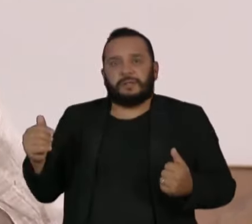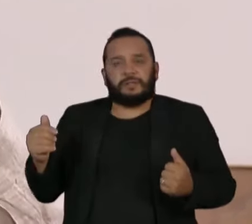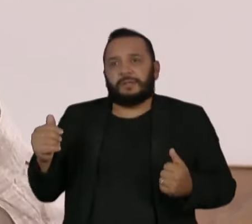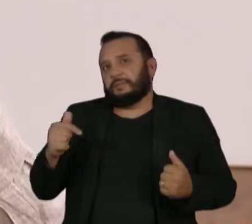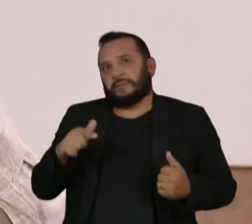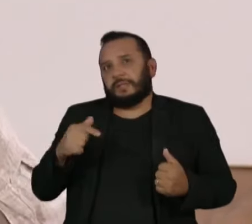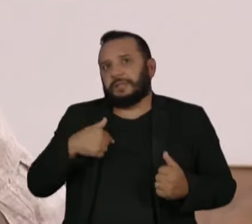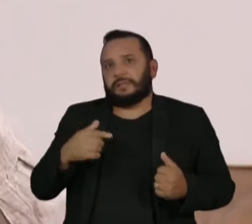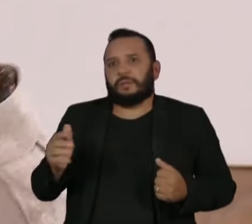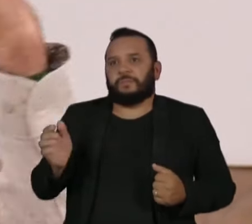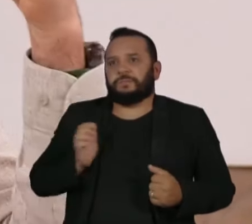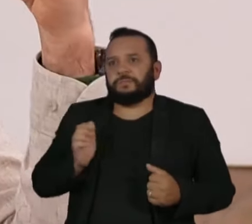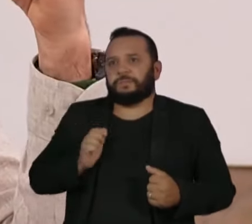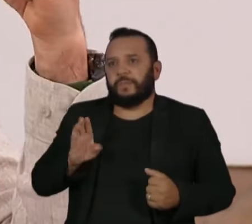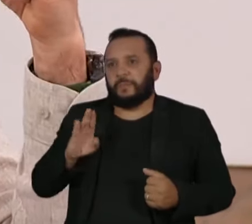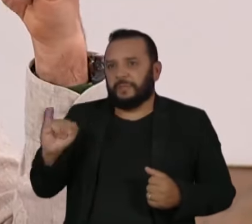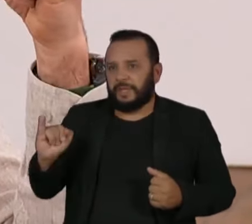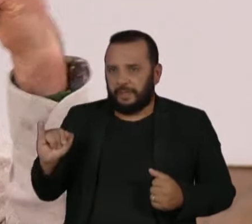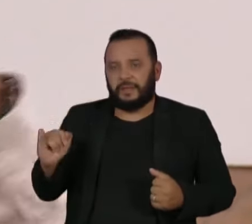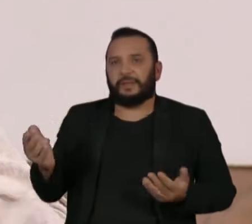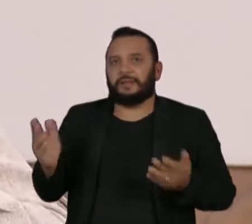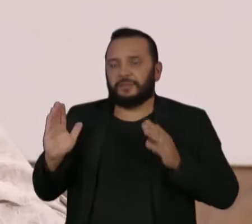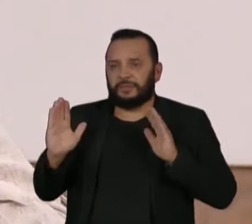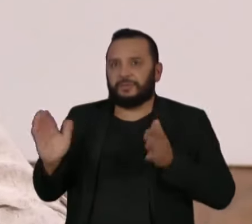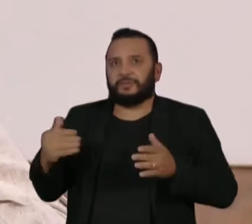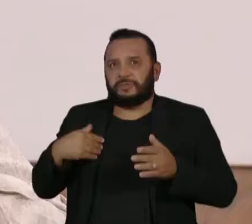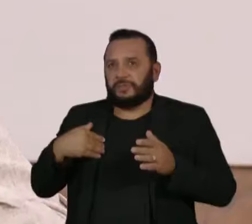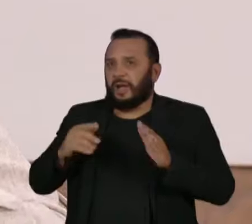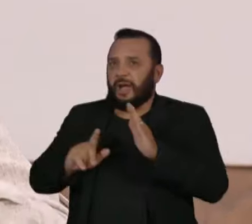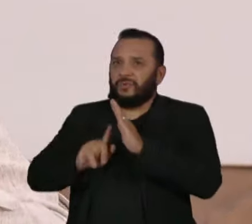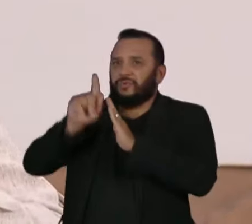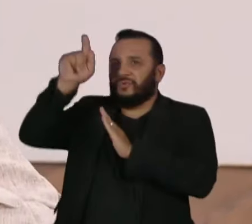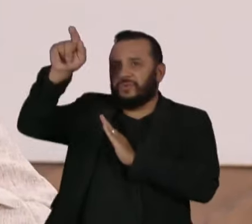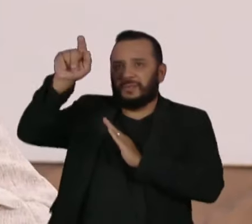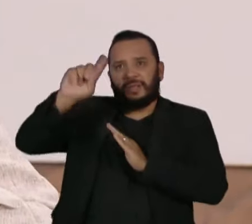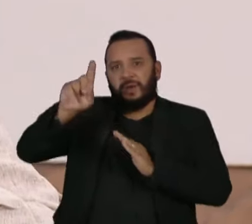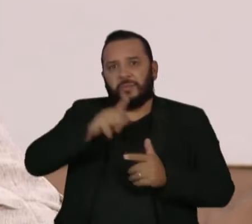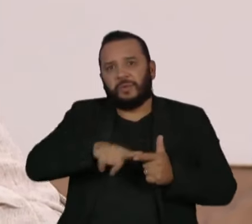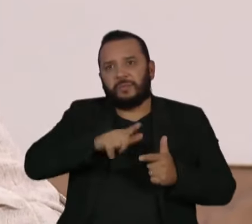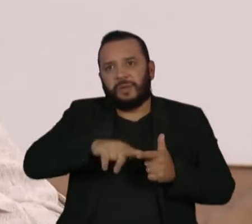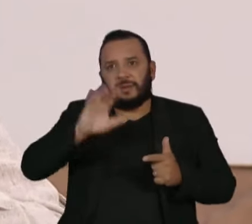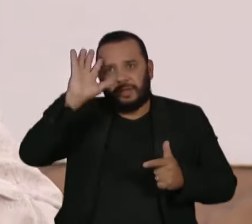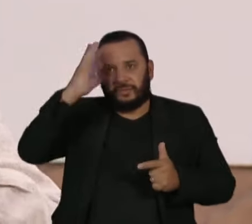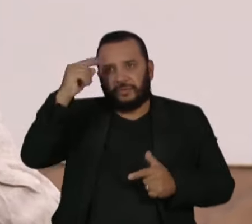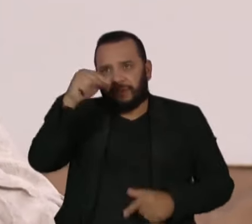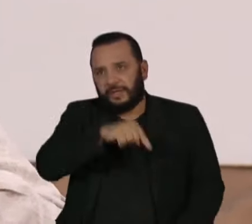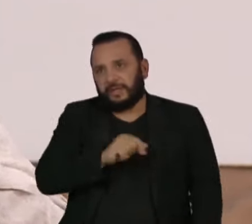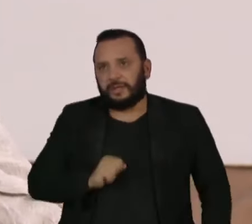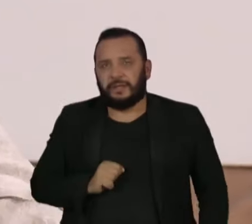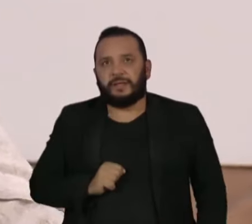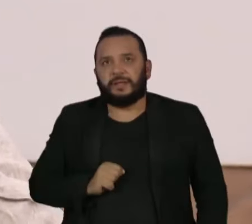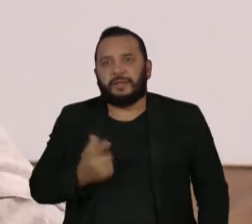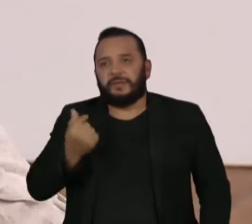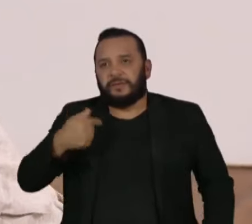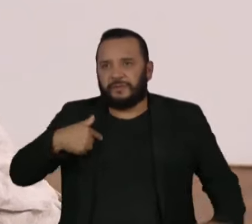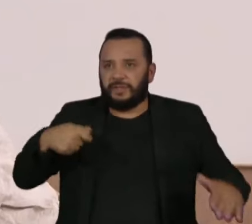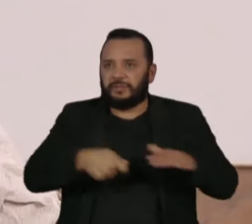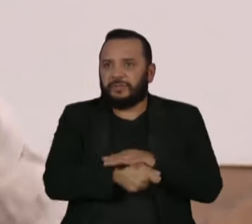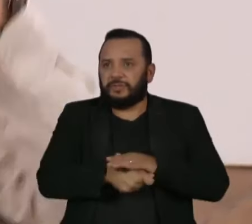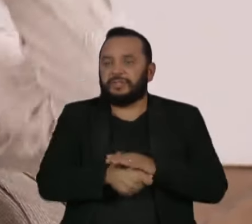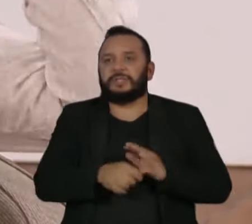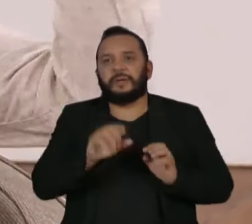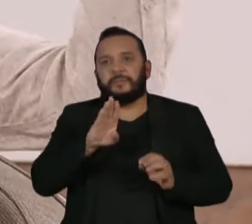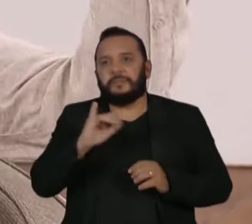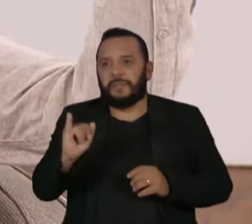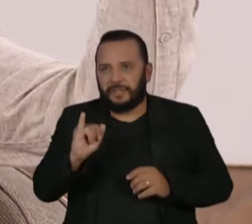esses grandes bilionários, antes de sair, eles deviam consertar os problemas que a gente tem aqui. Então, investir esses bilhões e bilhões e bilhões de